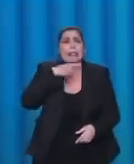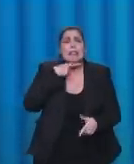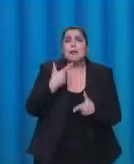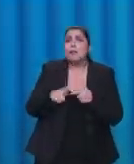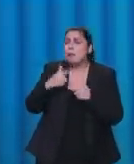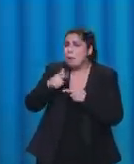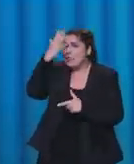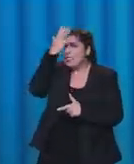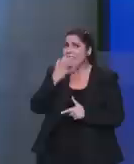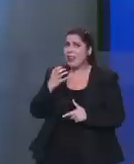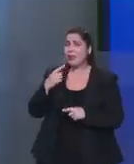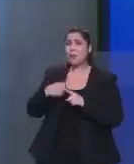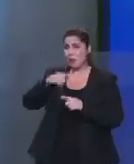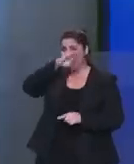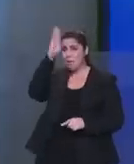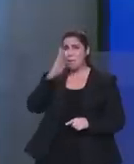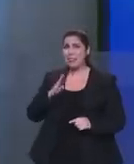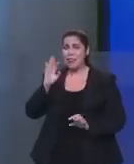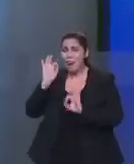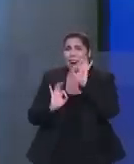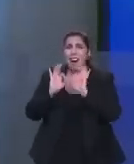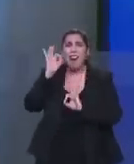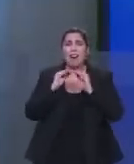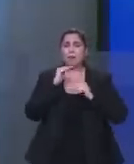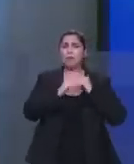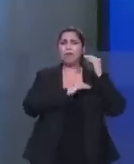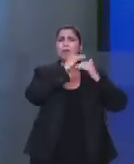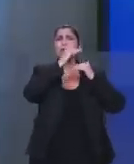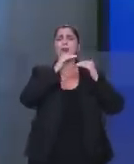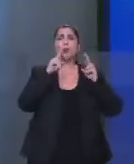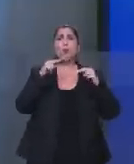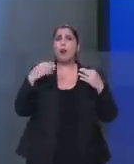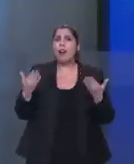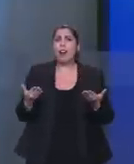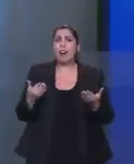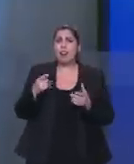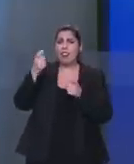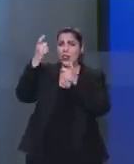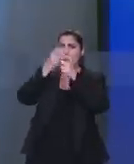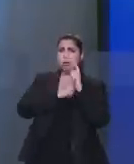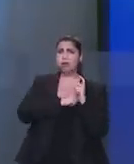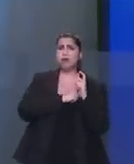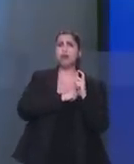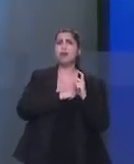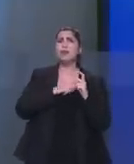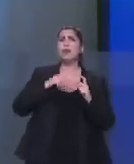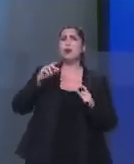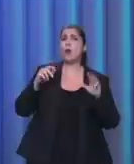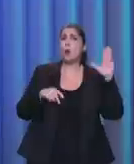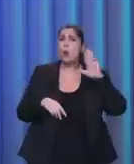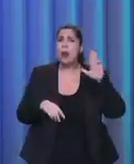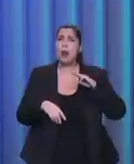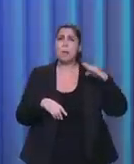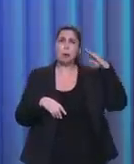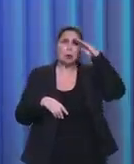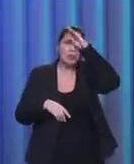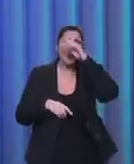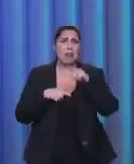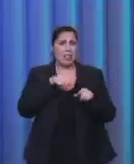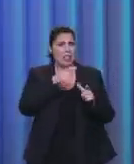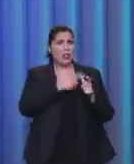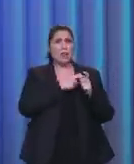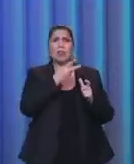Brasil um projeto nacional de desenvolvimento. É sempre dependente, Lula o dependente, Jair Bolsonaro o dependente, e eu quero oferecer ao povo brasileiro um plano. Tempo, candidato.